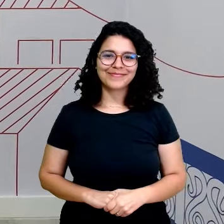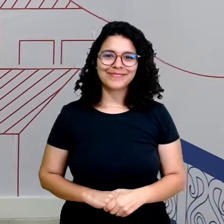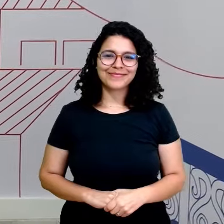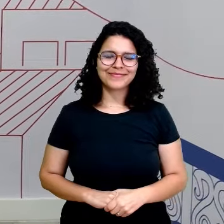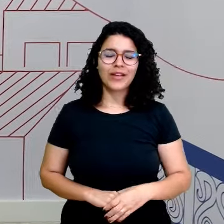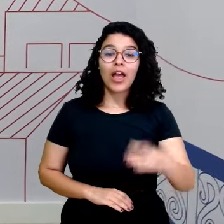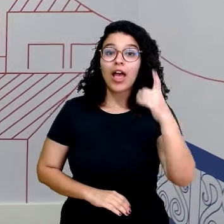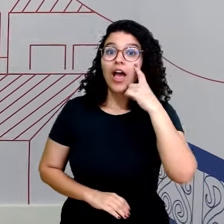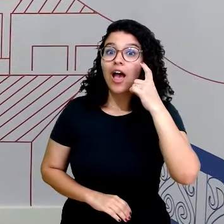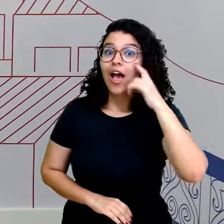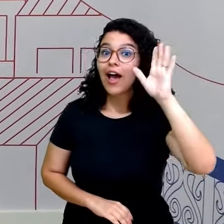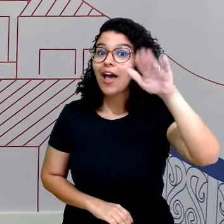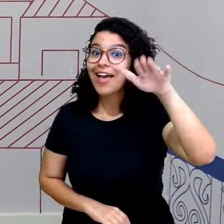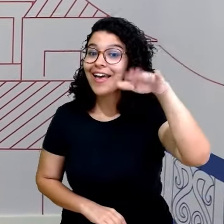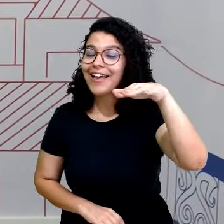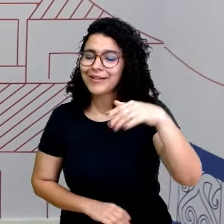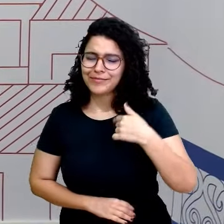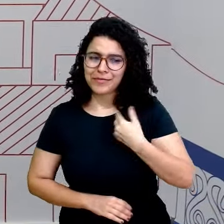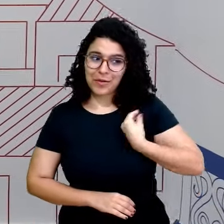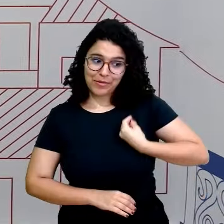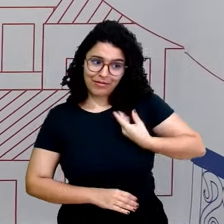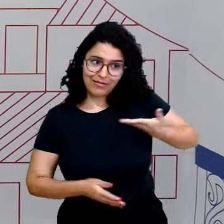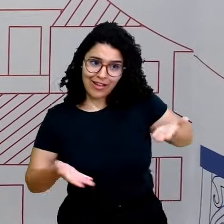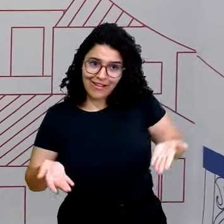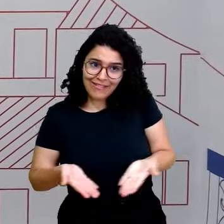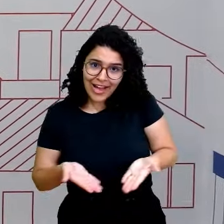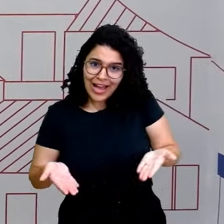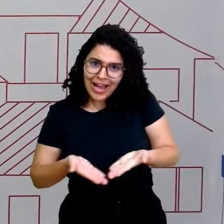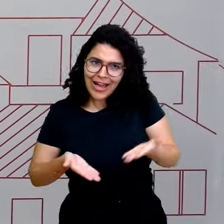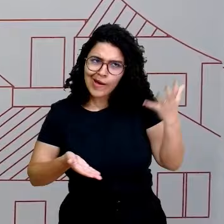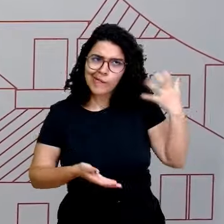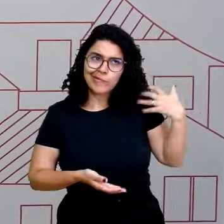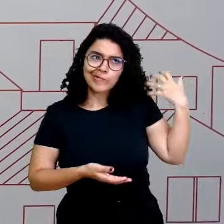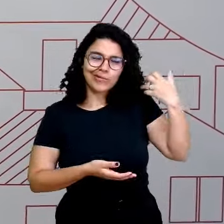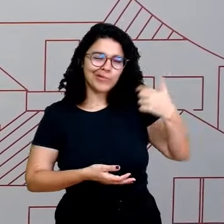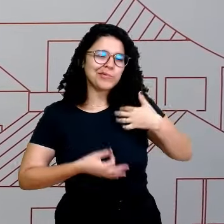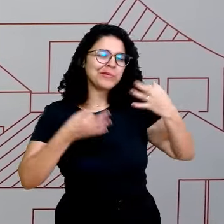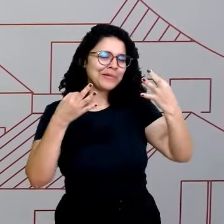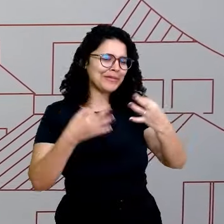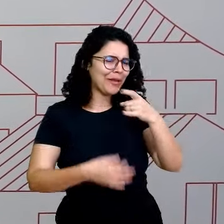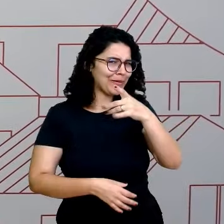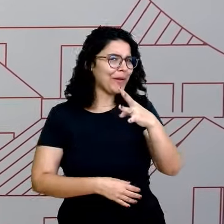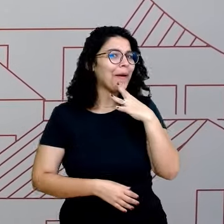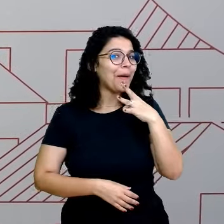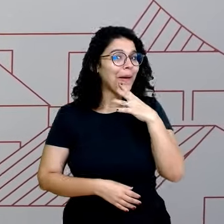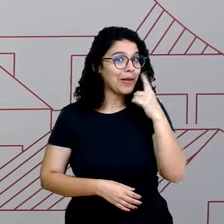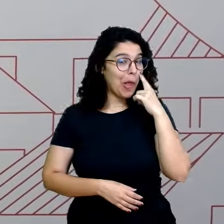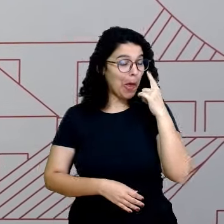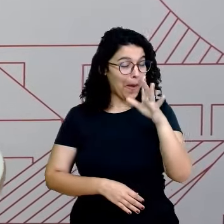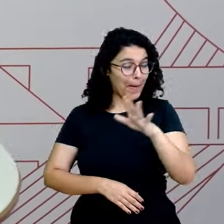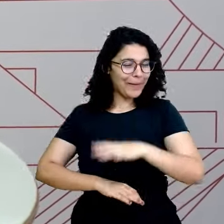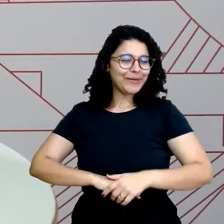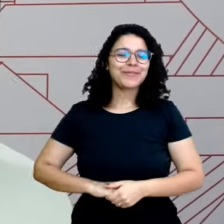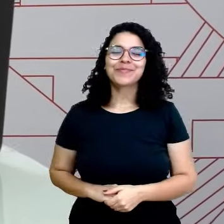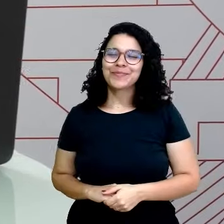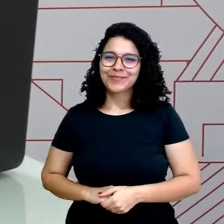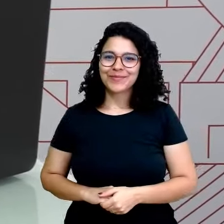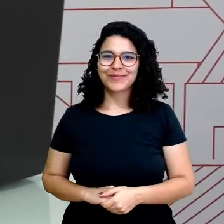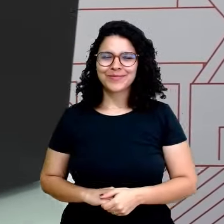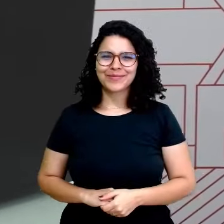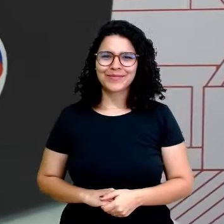Ei, Psyu! Eu estava aqui ouvindo uma música e tenho certeza de que você conhece essa música. Saca só comigo!